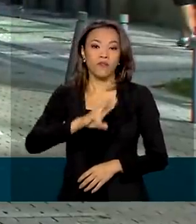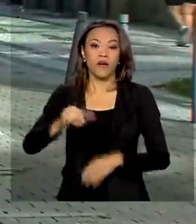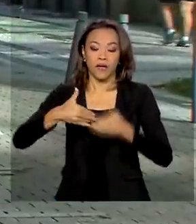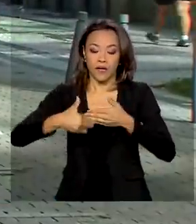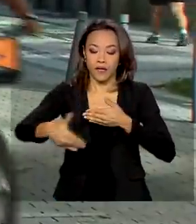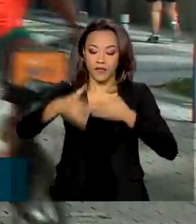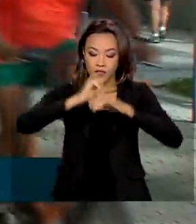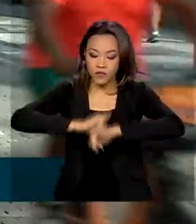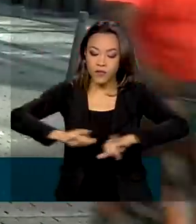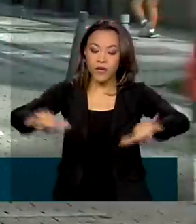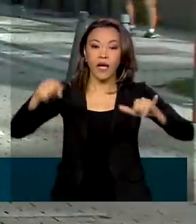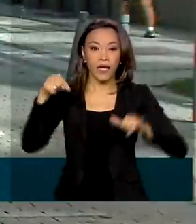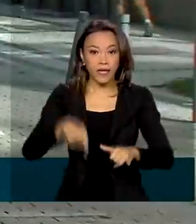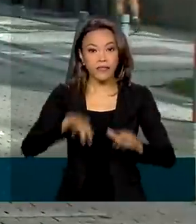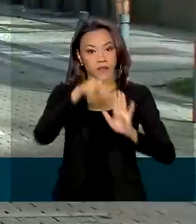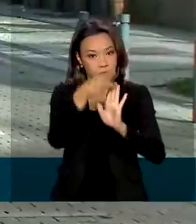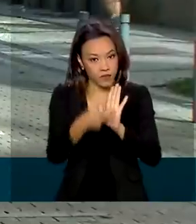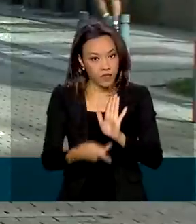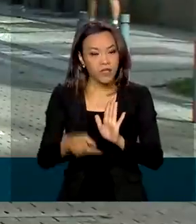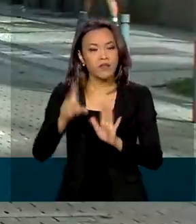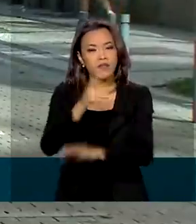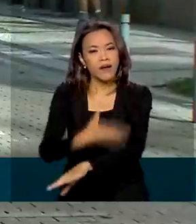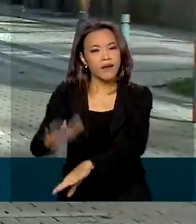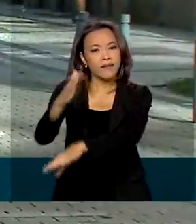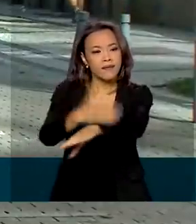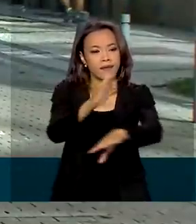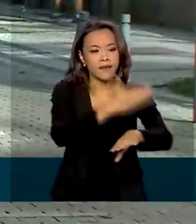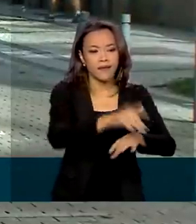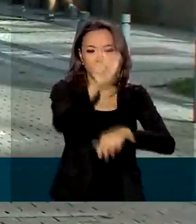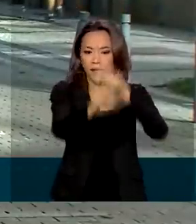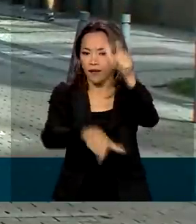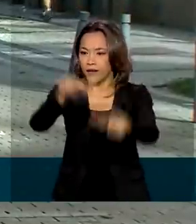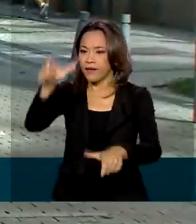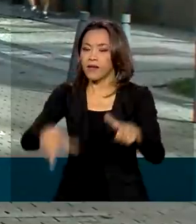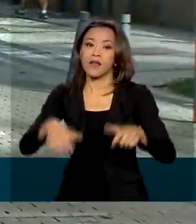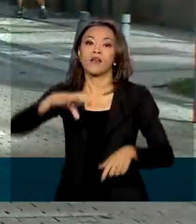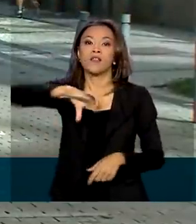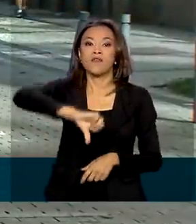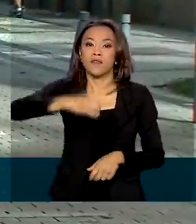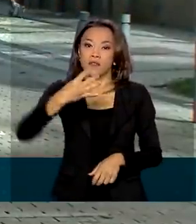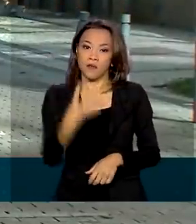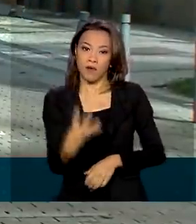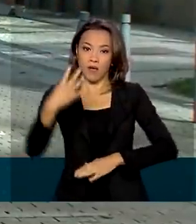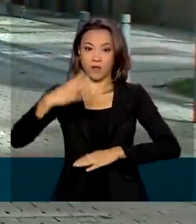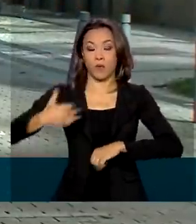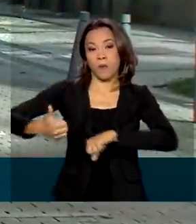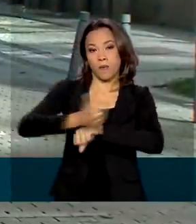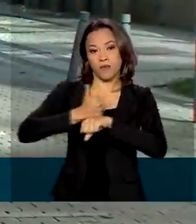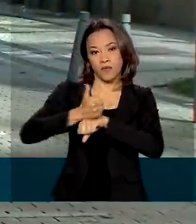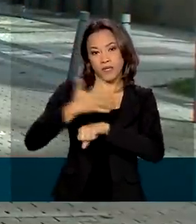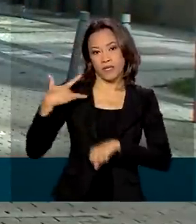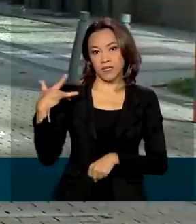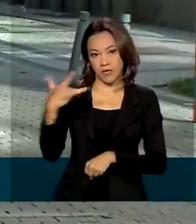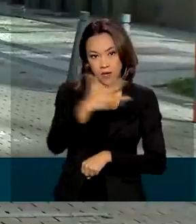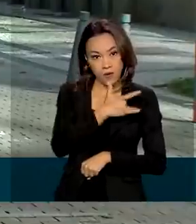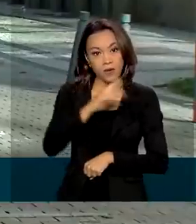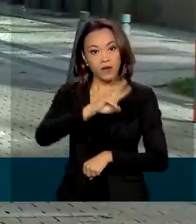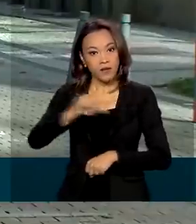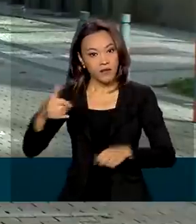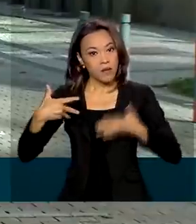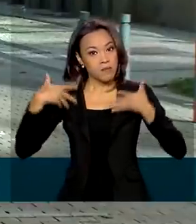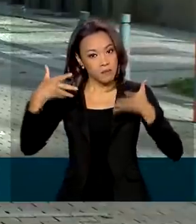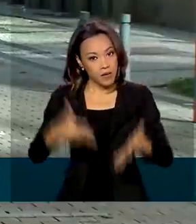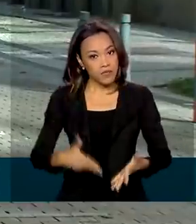Imuniza SUS, que vai capacitar 94 mil profissionais de saúde que vão participar de ações de imunização